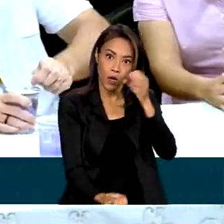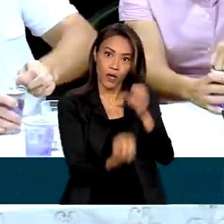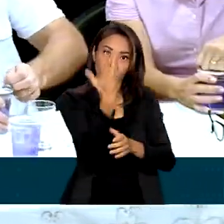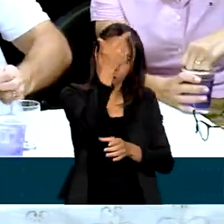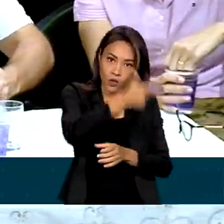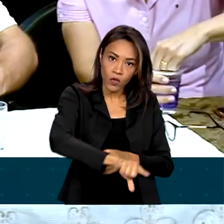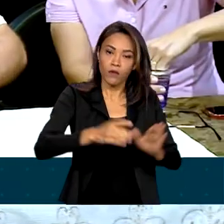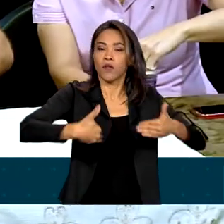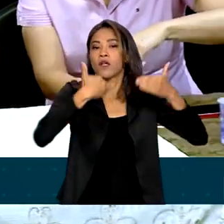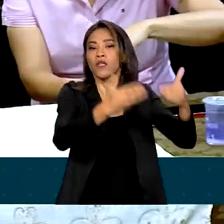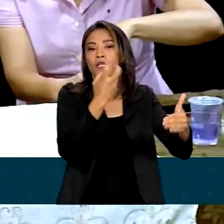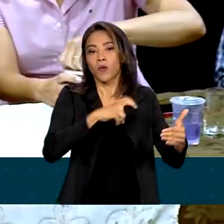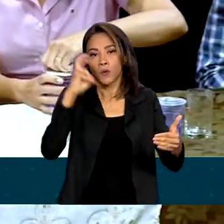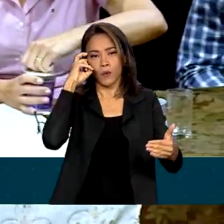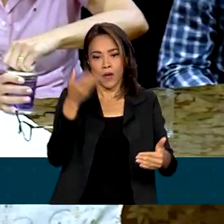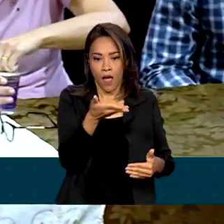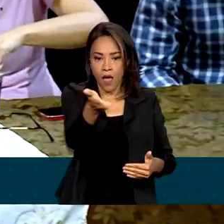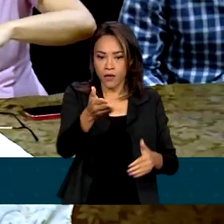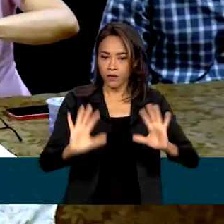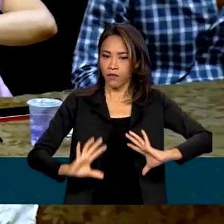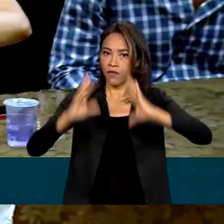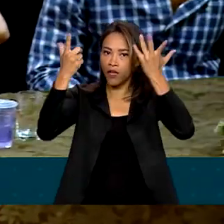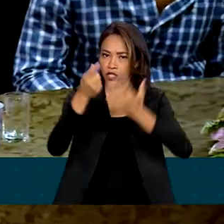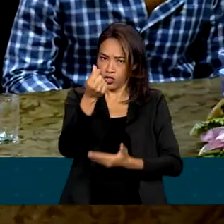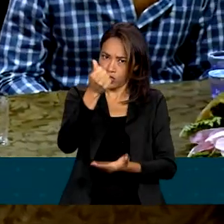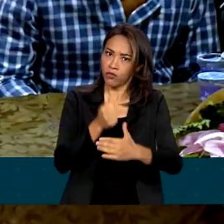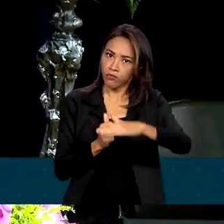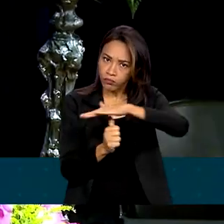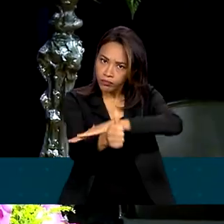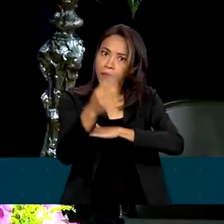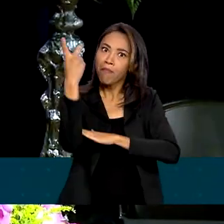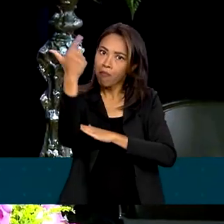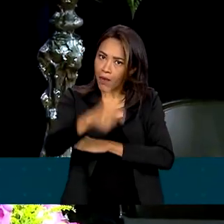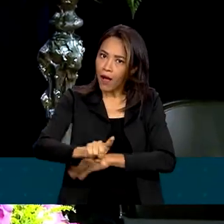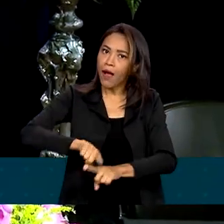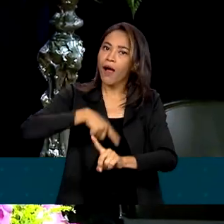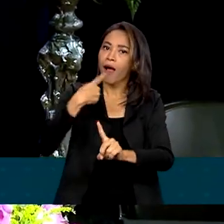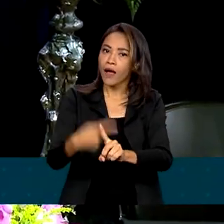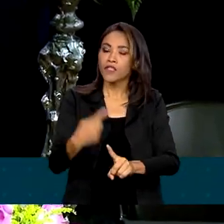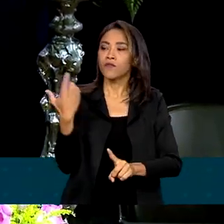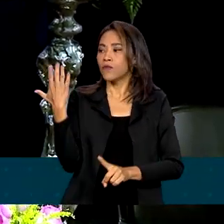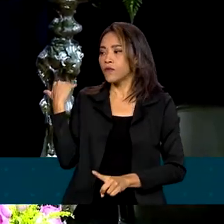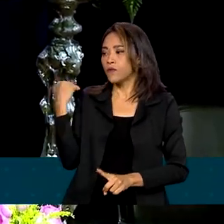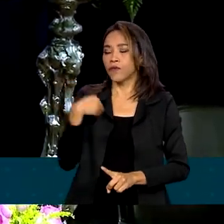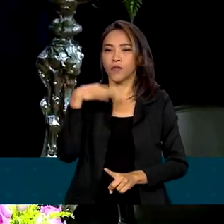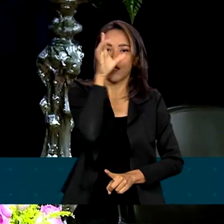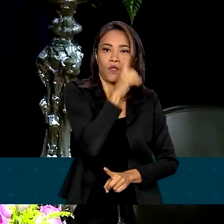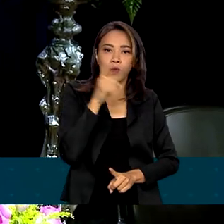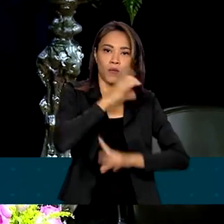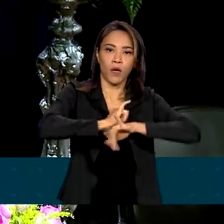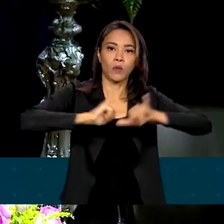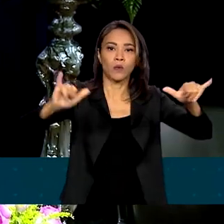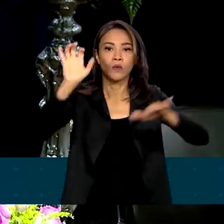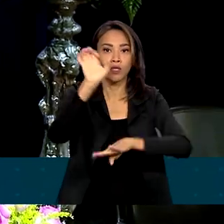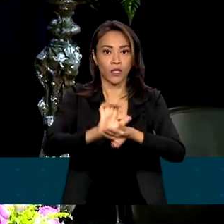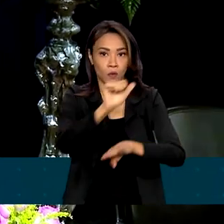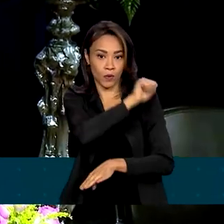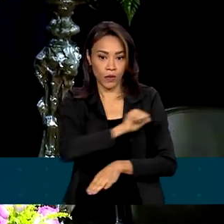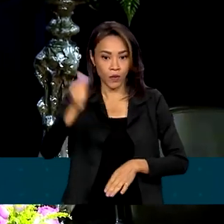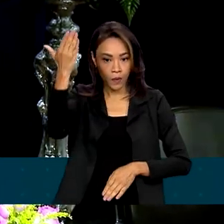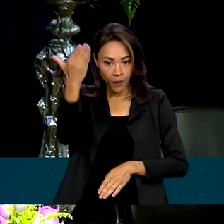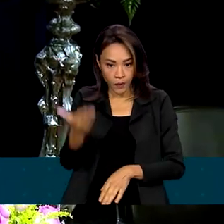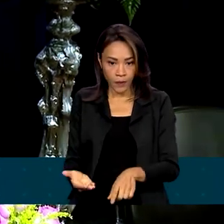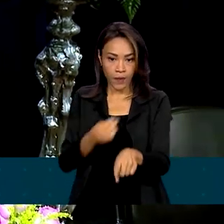a festa popular deve receber ainda mais incentivos. Foi o que anunciou nesse domingo, no Rio de Janeiro, a ministra da Cultura,